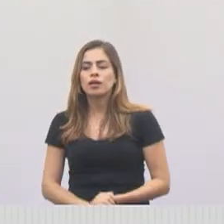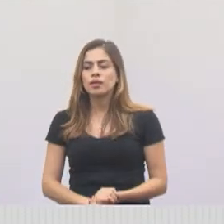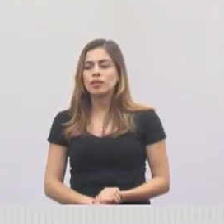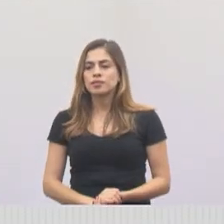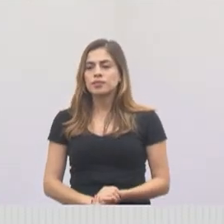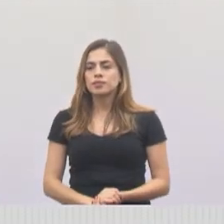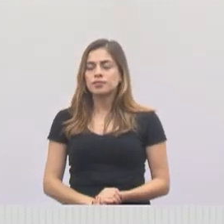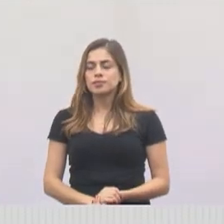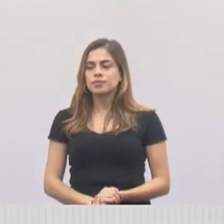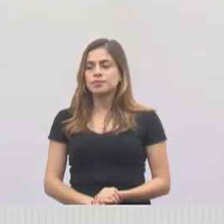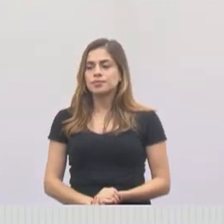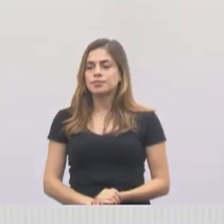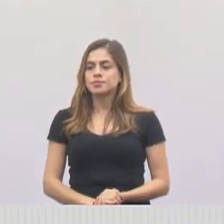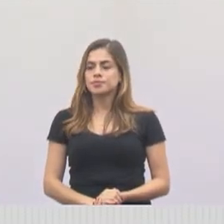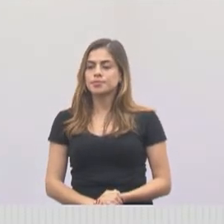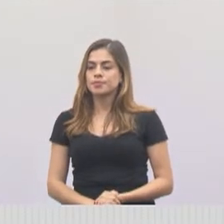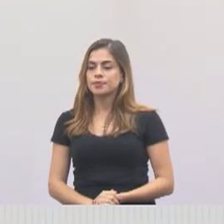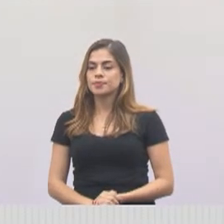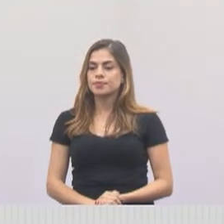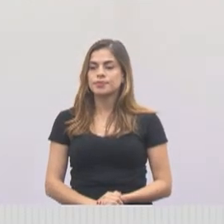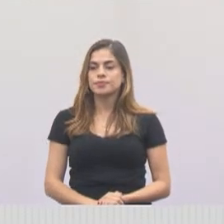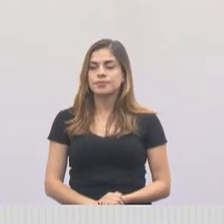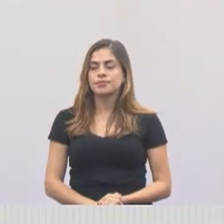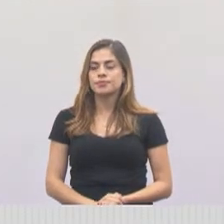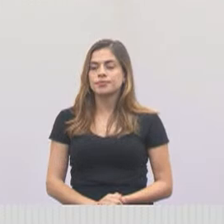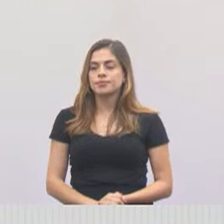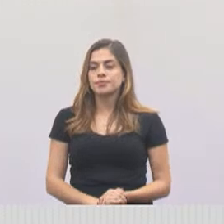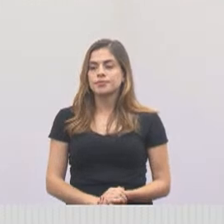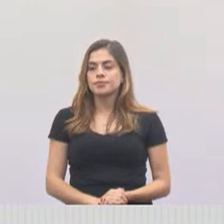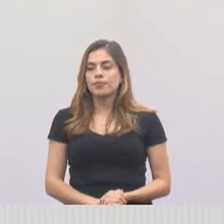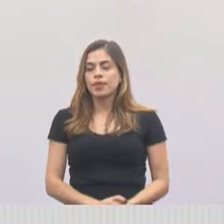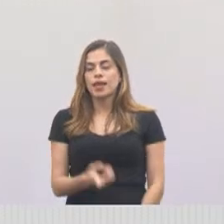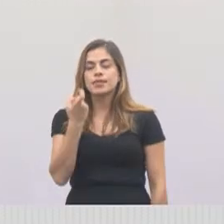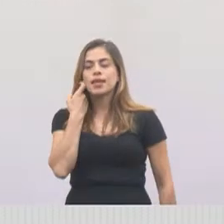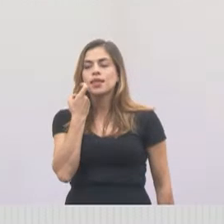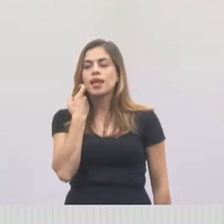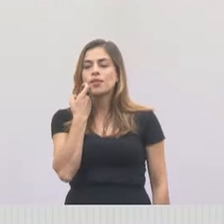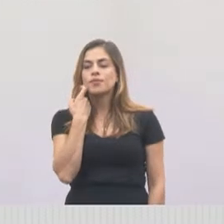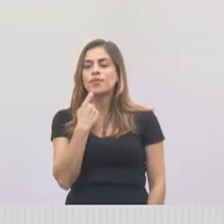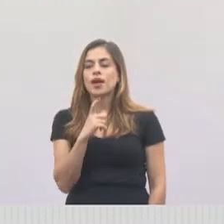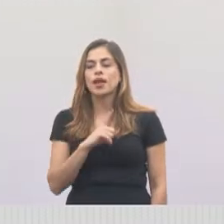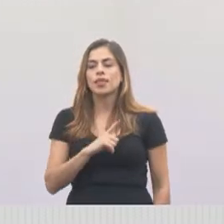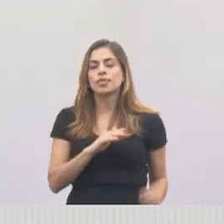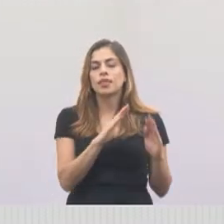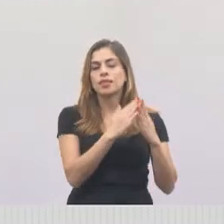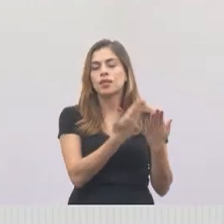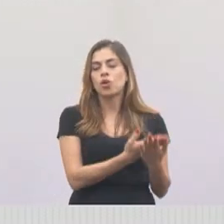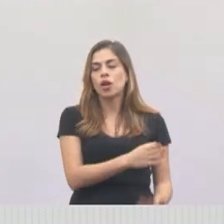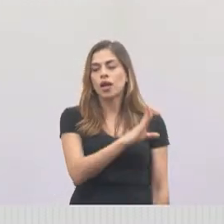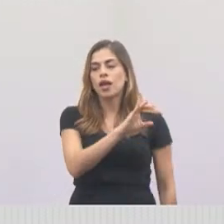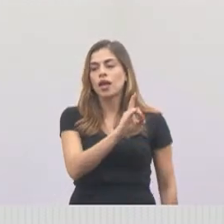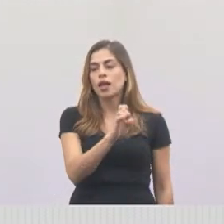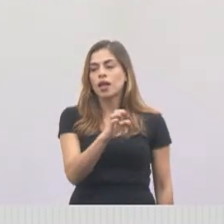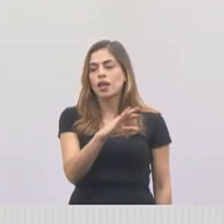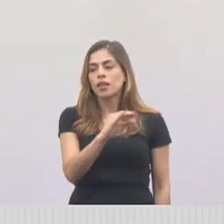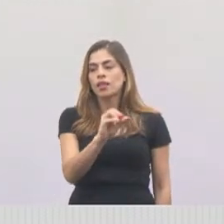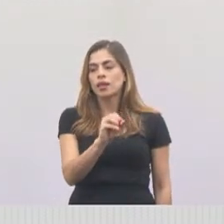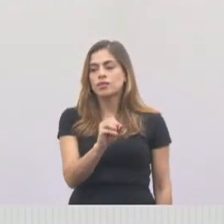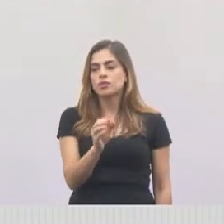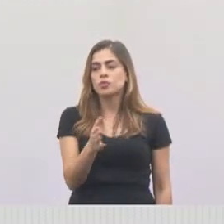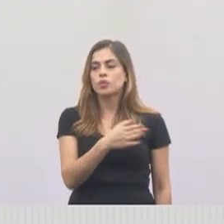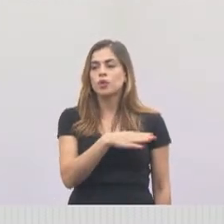Tá bom? Pode ir para o próximo. Na sexta-feira, temos no Décio Moreira, na